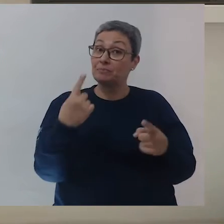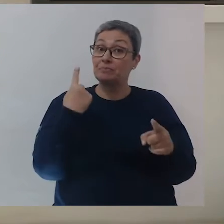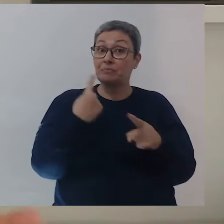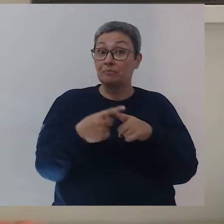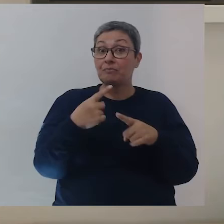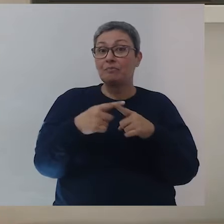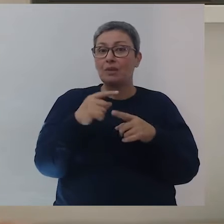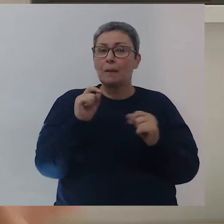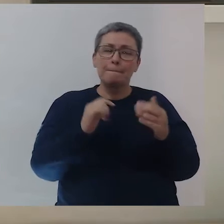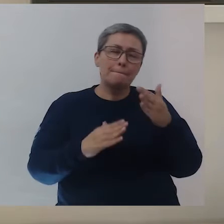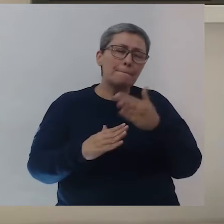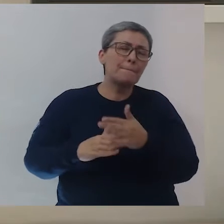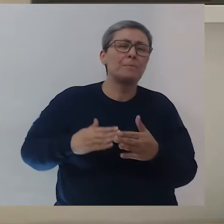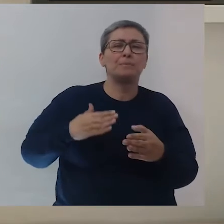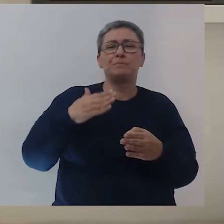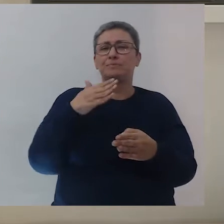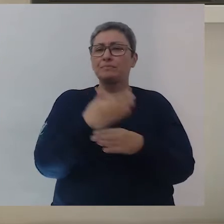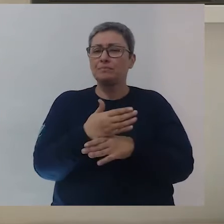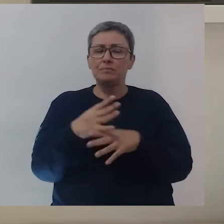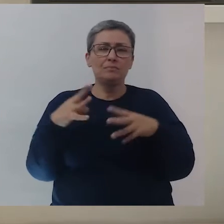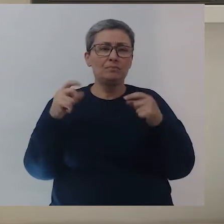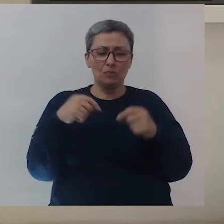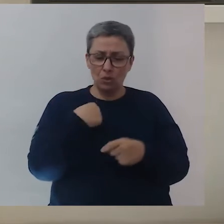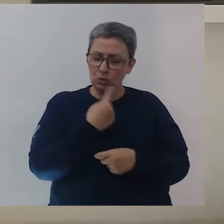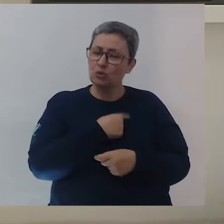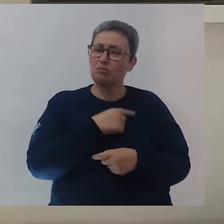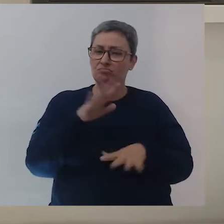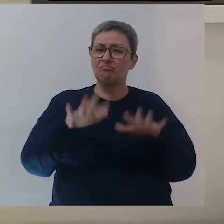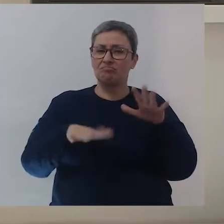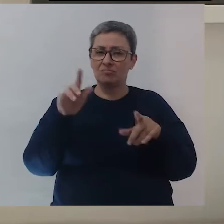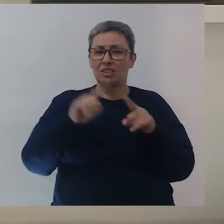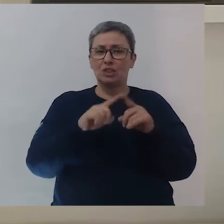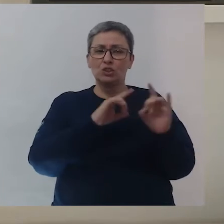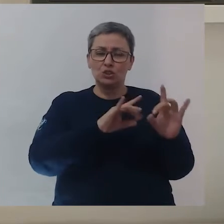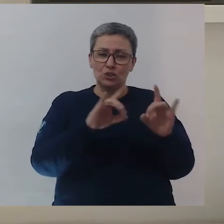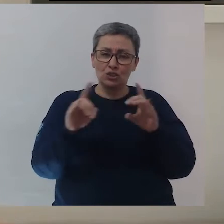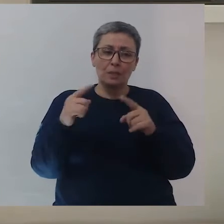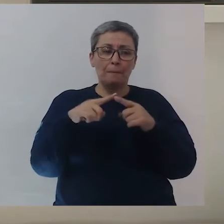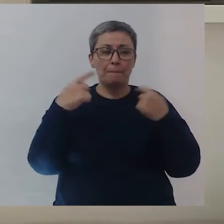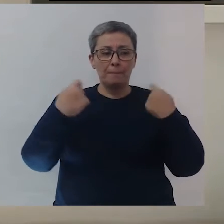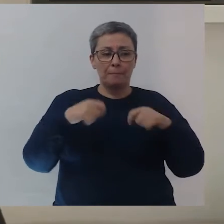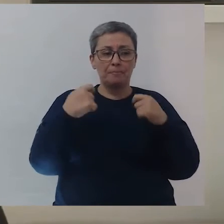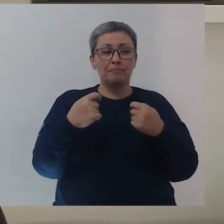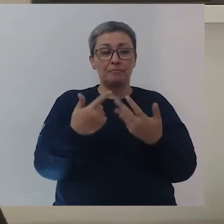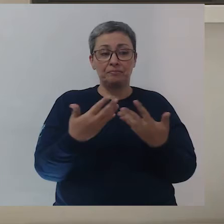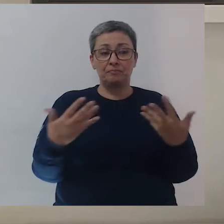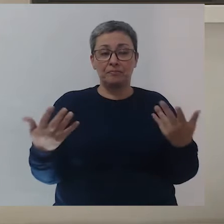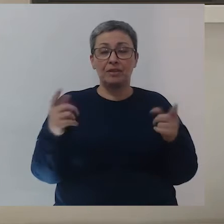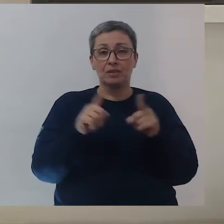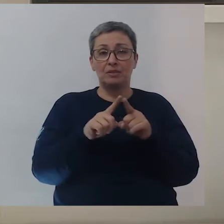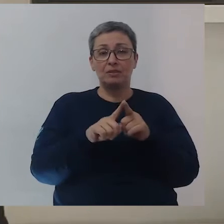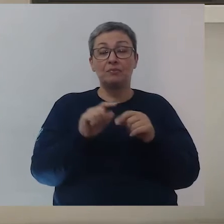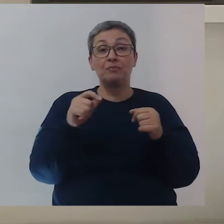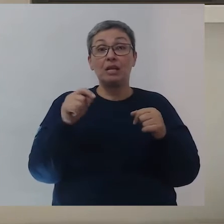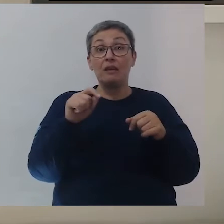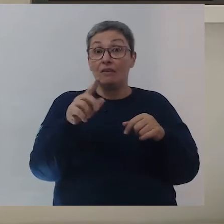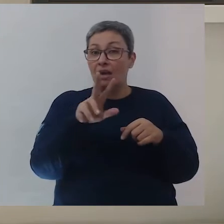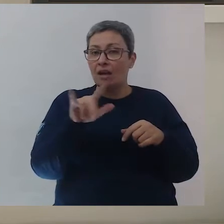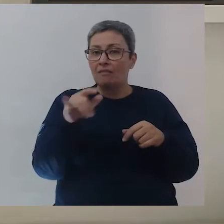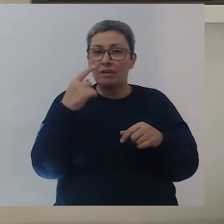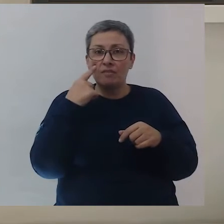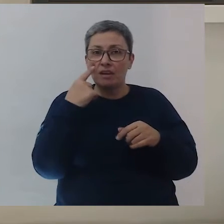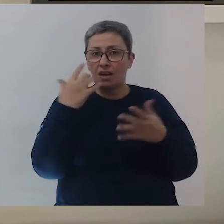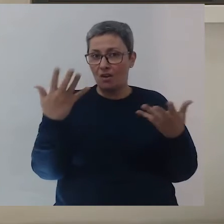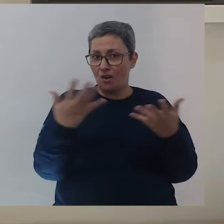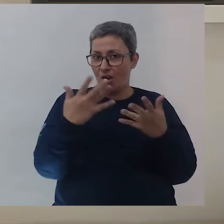para a gente superar nós mesmos, às vezes, né? A cada dia, às vezes, a gente precisa disso, né? Superar nós mesmos. A gente vai